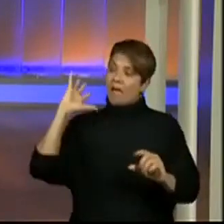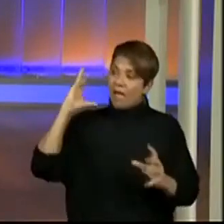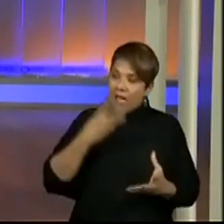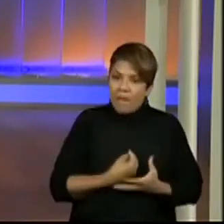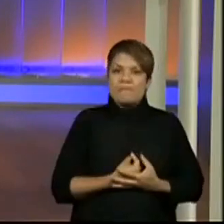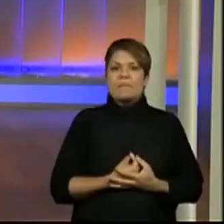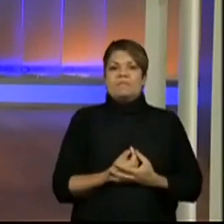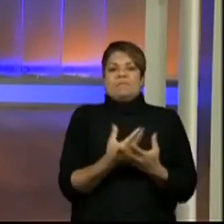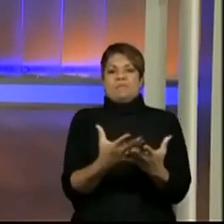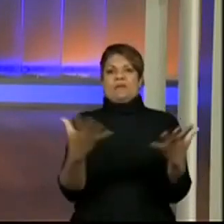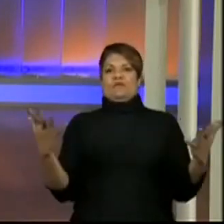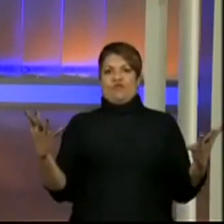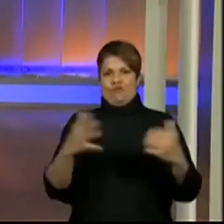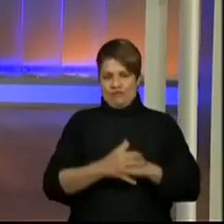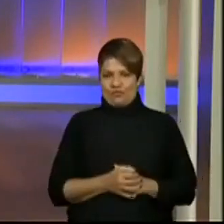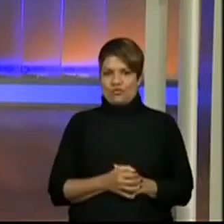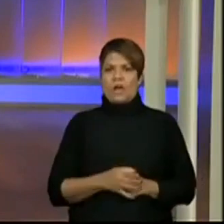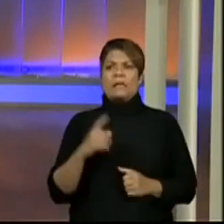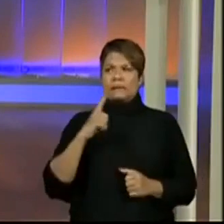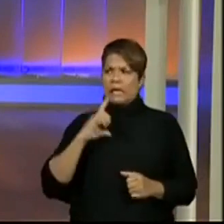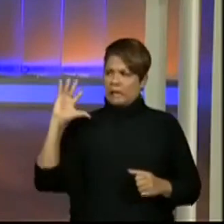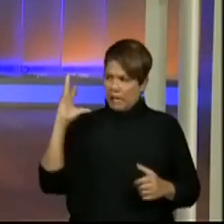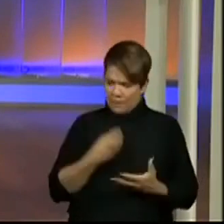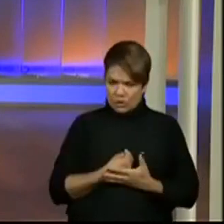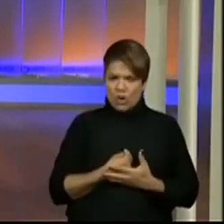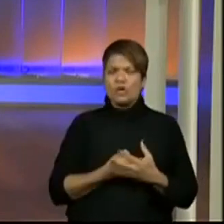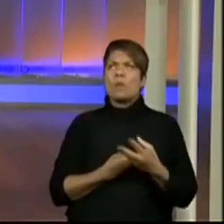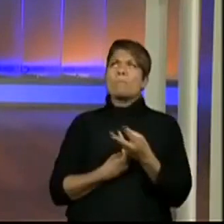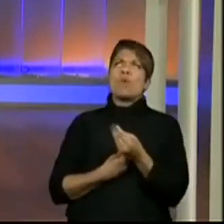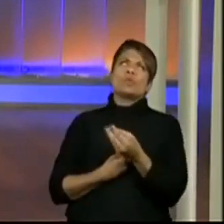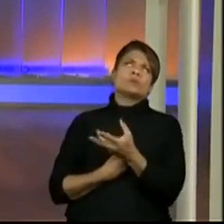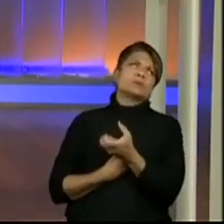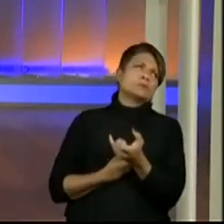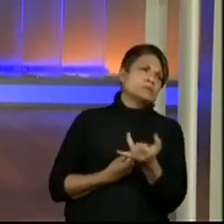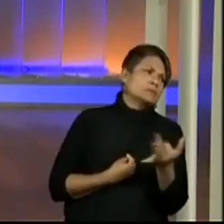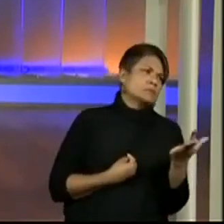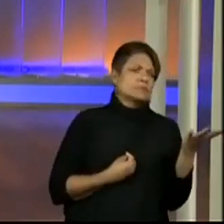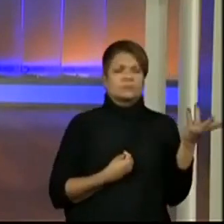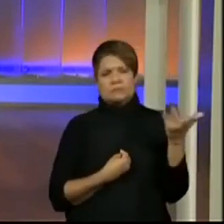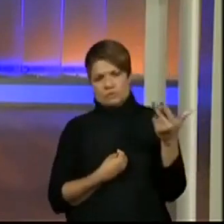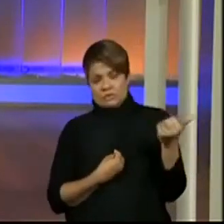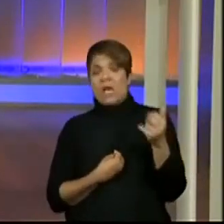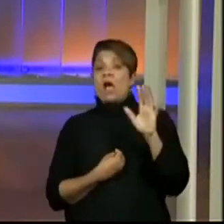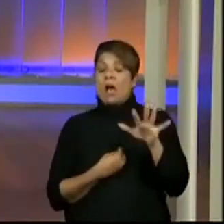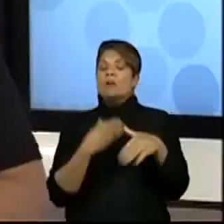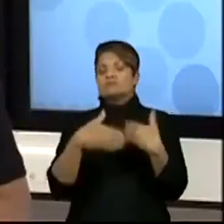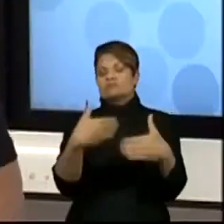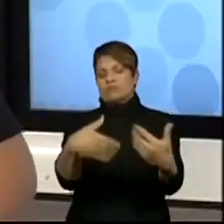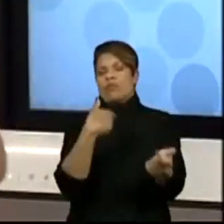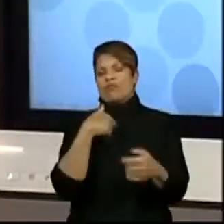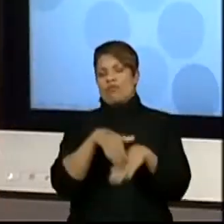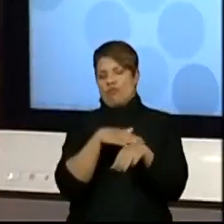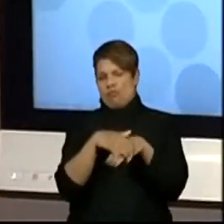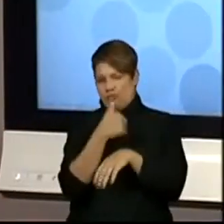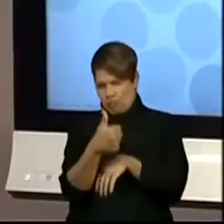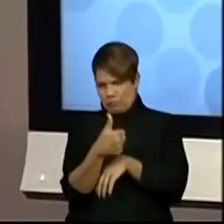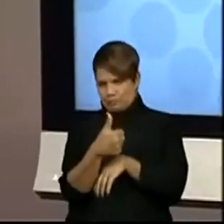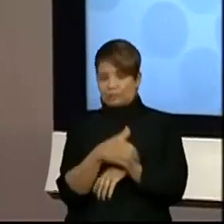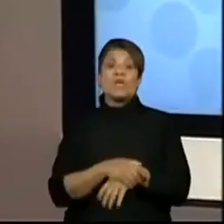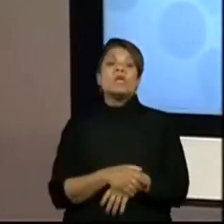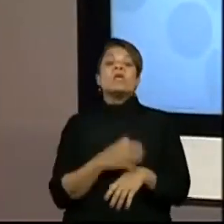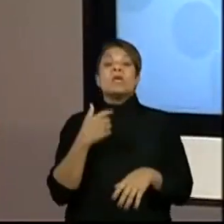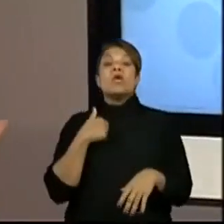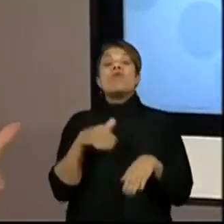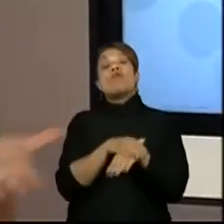repertório. Eu não vou repetir o que é repertório. Durante a aula a gente conversa. Vão se organizando que eu vou falar com os nossos